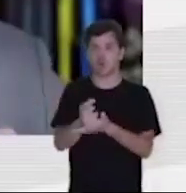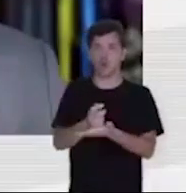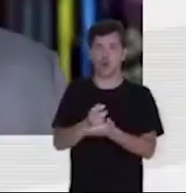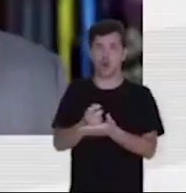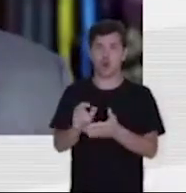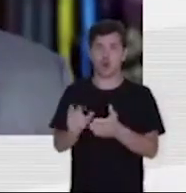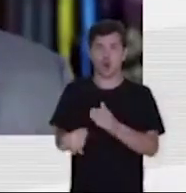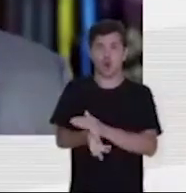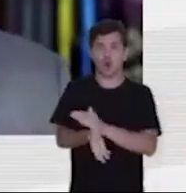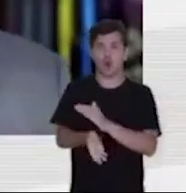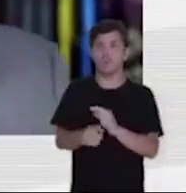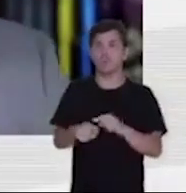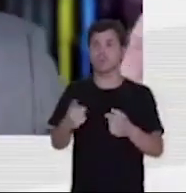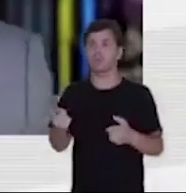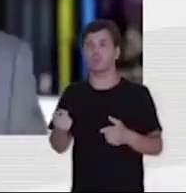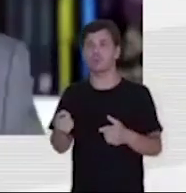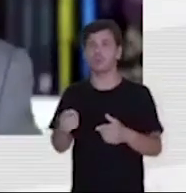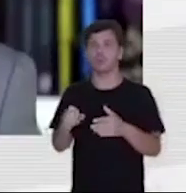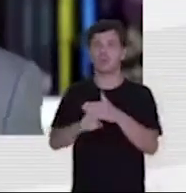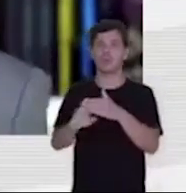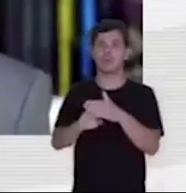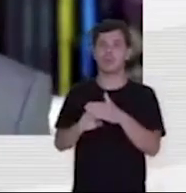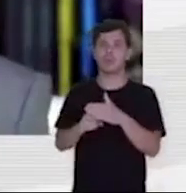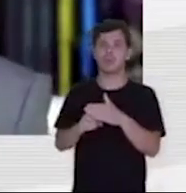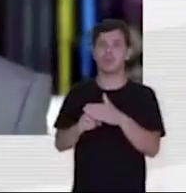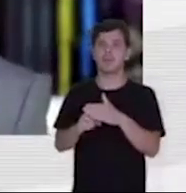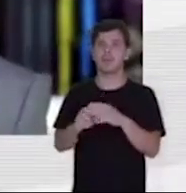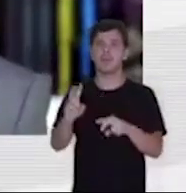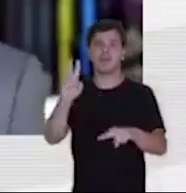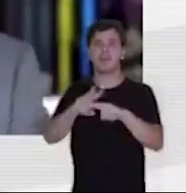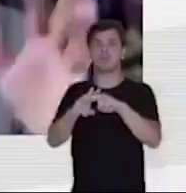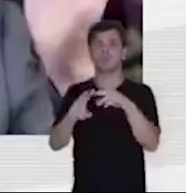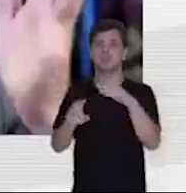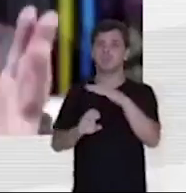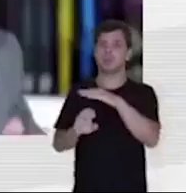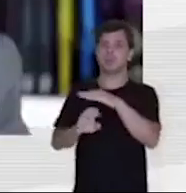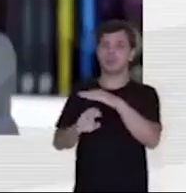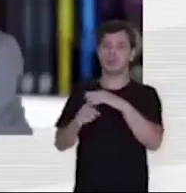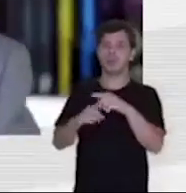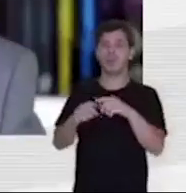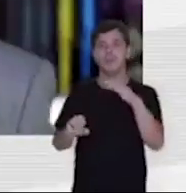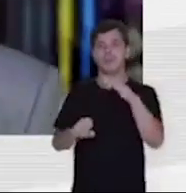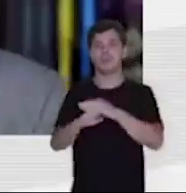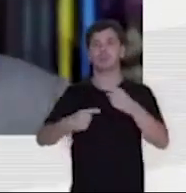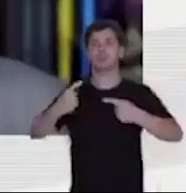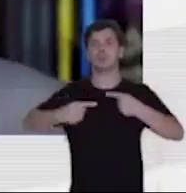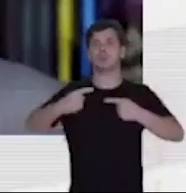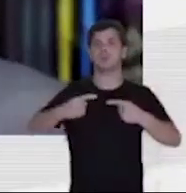descobriu que teve corrupção na empresa, prenda o empresário. Prenda o político, mas deixa os trabalhadores trabalhar. político, deixa trabalhadores trabalhar.